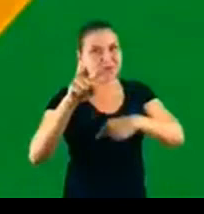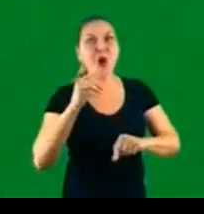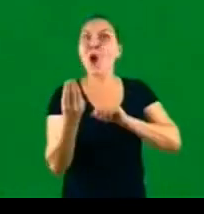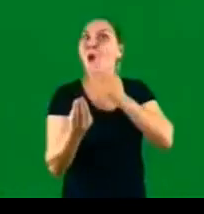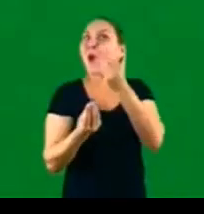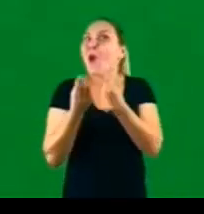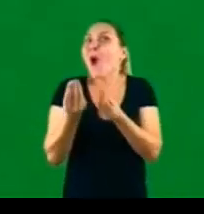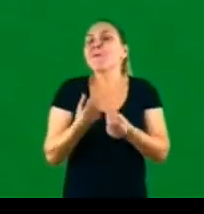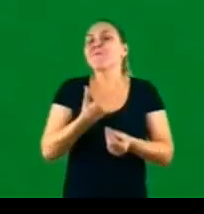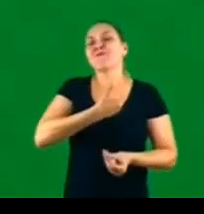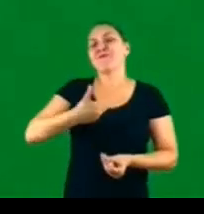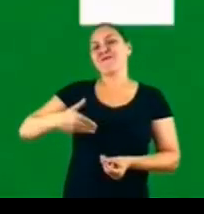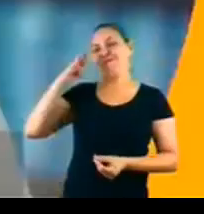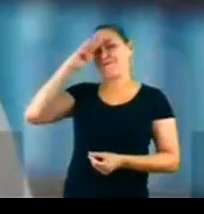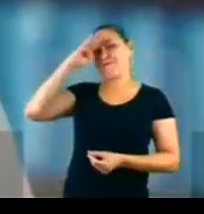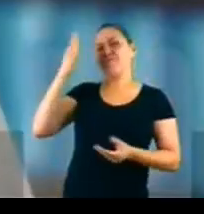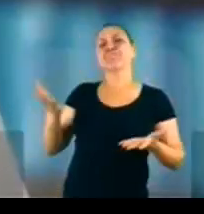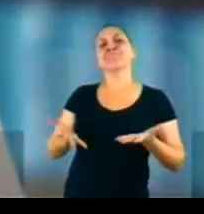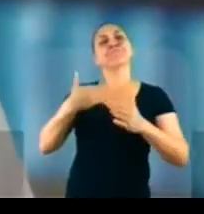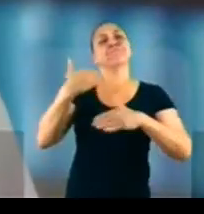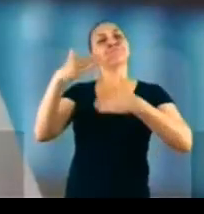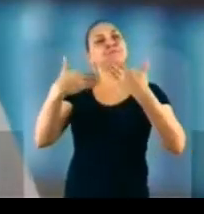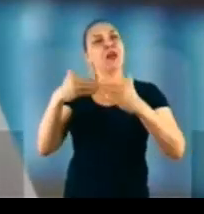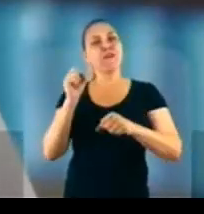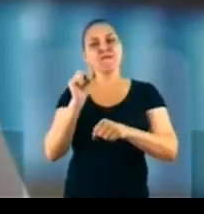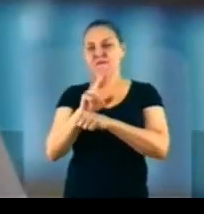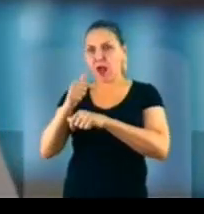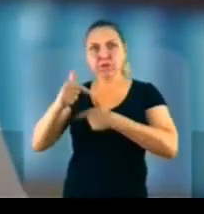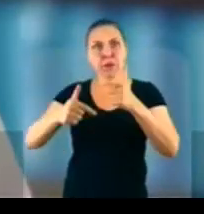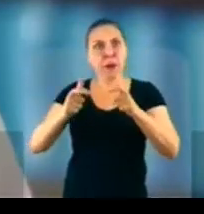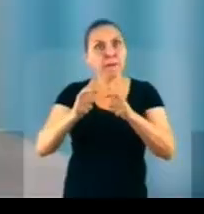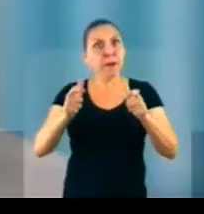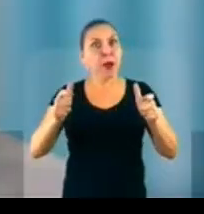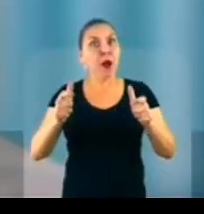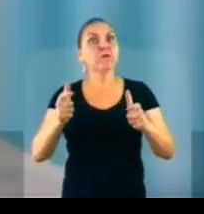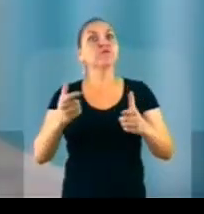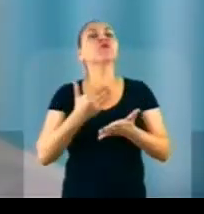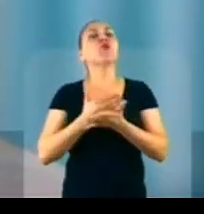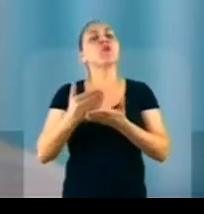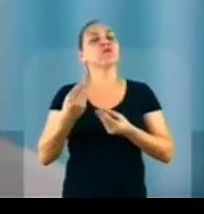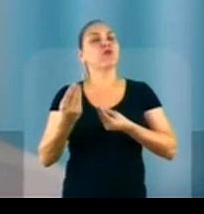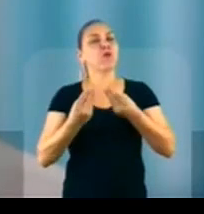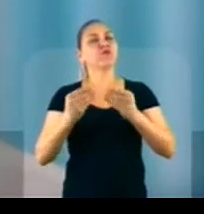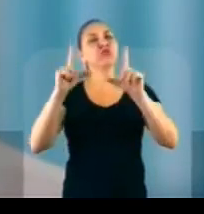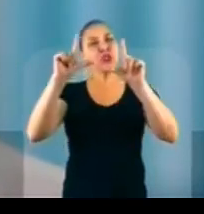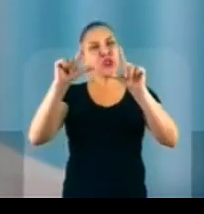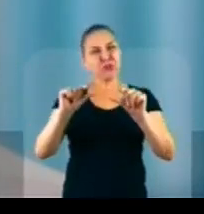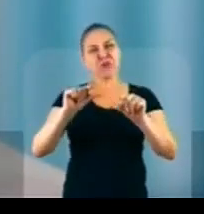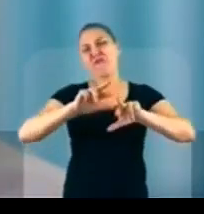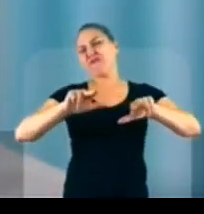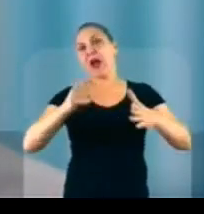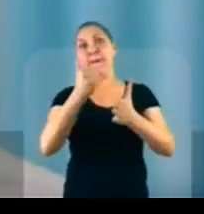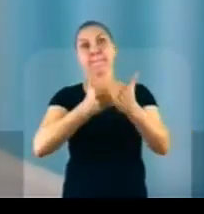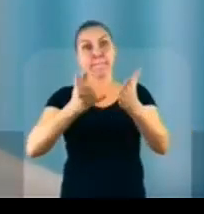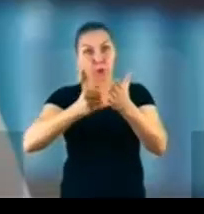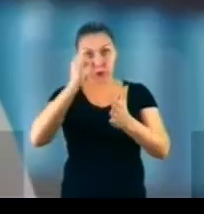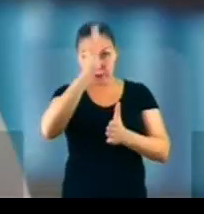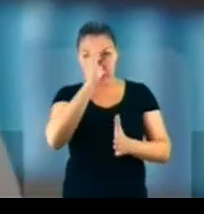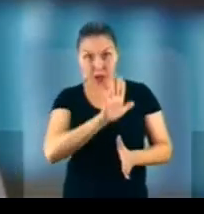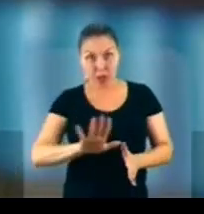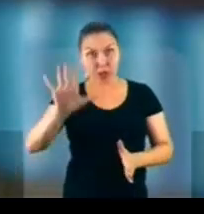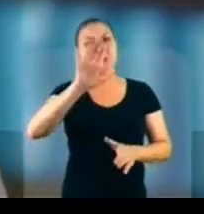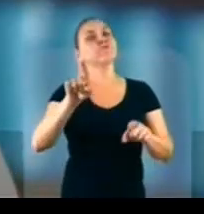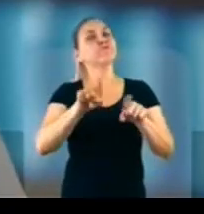emprego. Desde quando assumimos, diminuímos vários impostos do Brasil. Também zeramos os impostos na cesta básica.